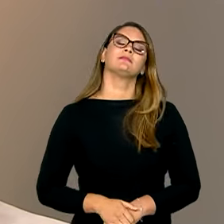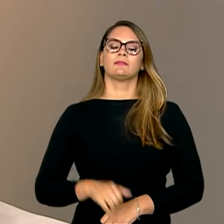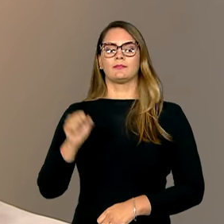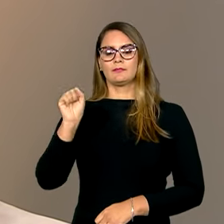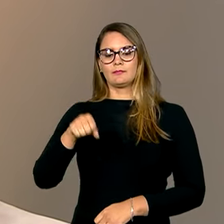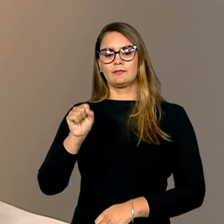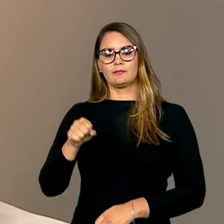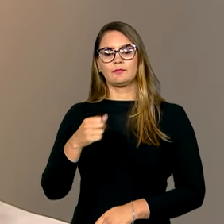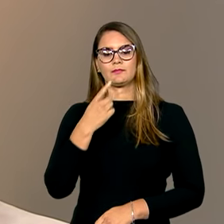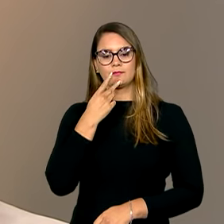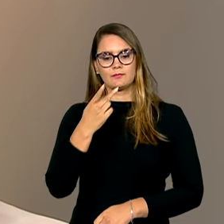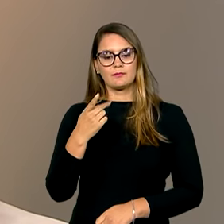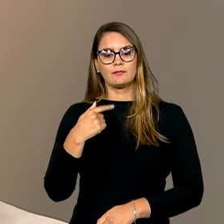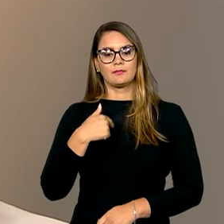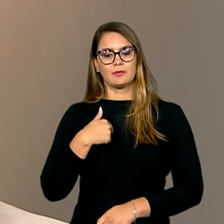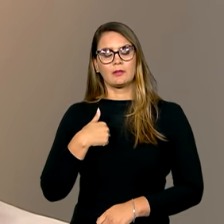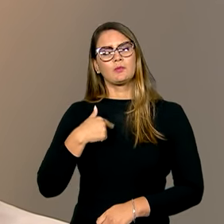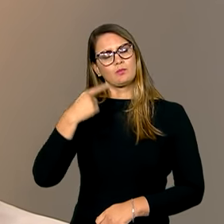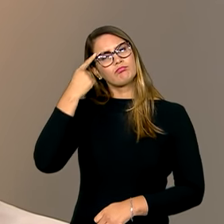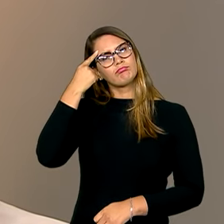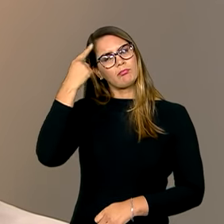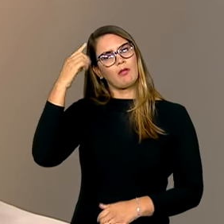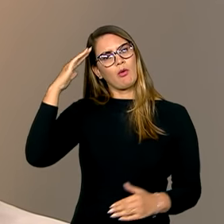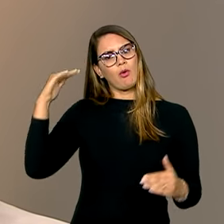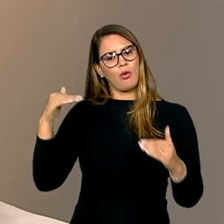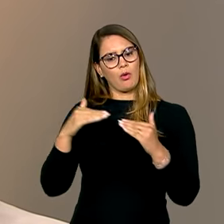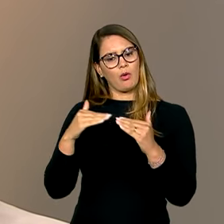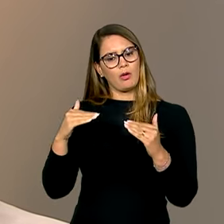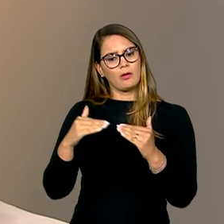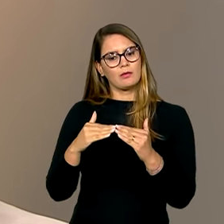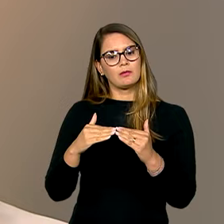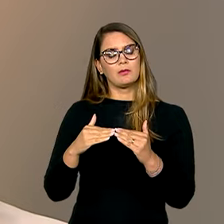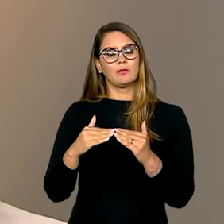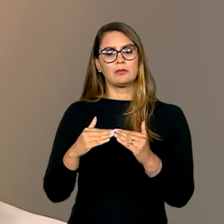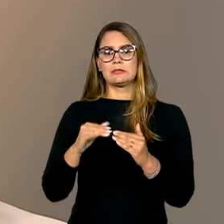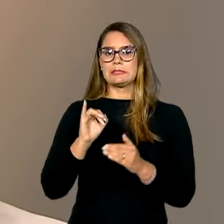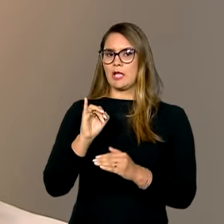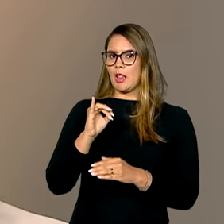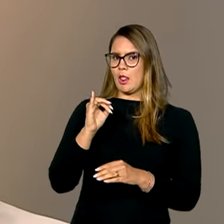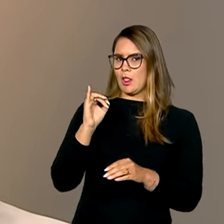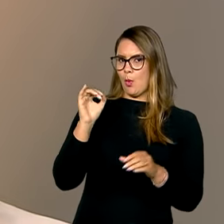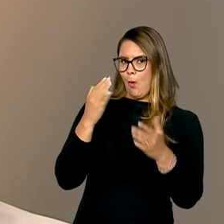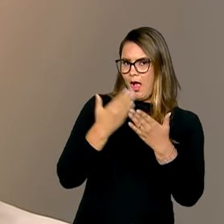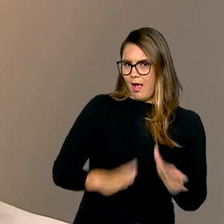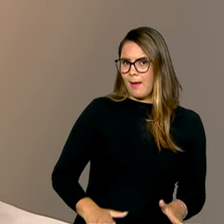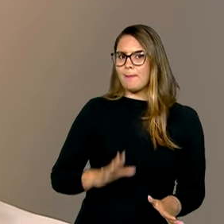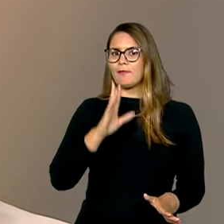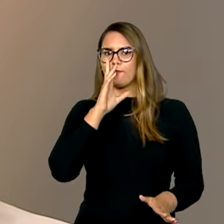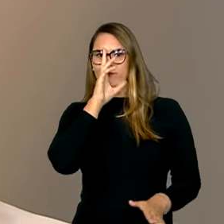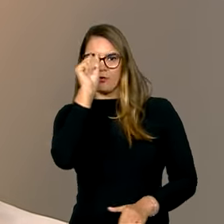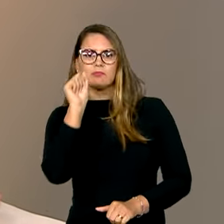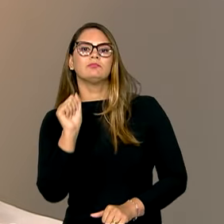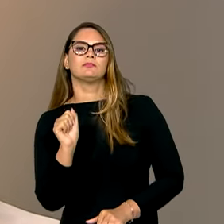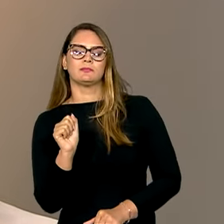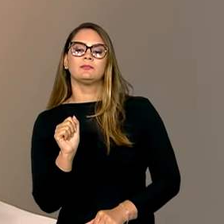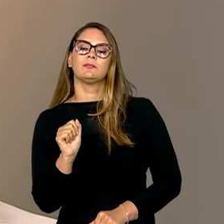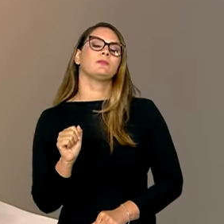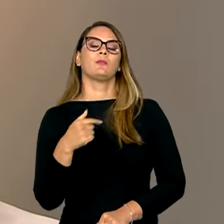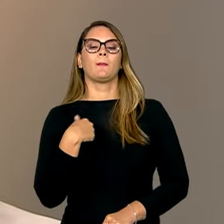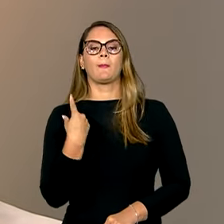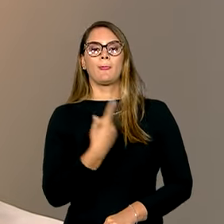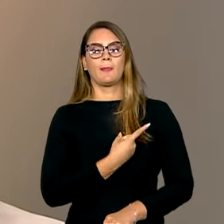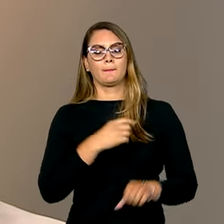Podemos dizer, e eu sou partidário da ideia de que o que não mata fortalece. De fato, as nossas instituições, o nosso sistema